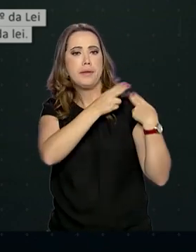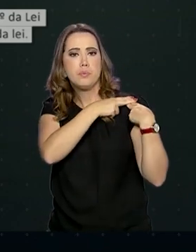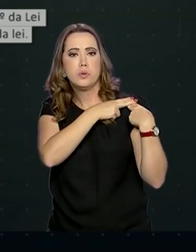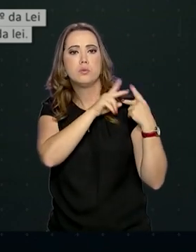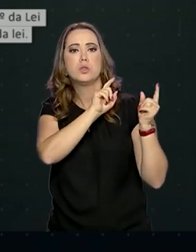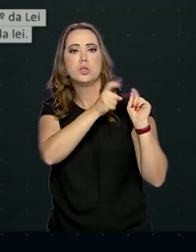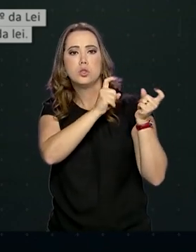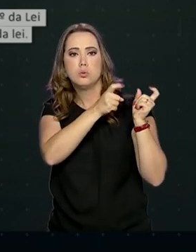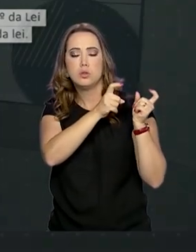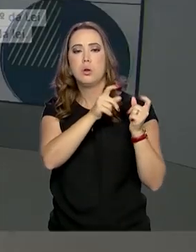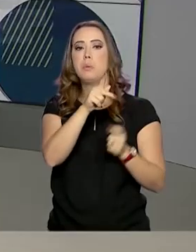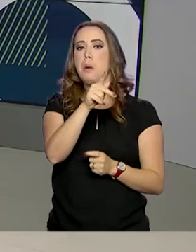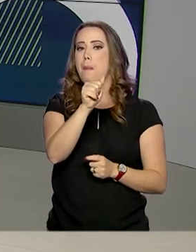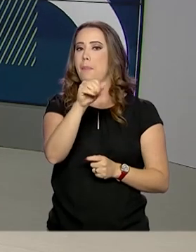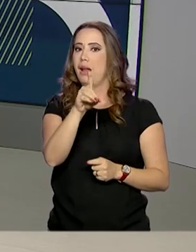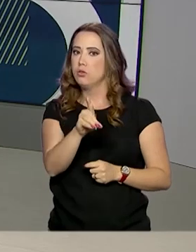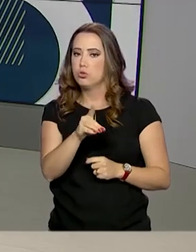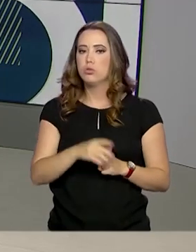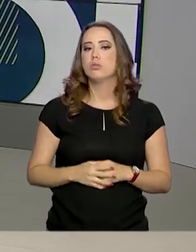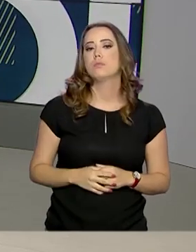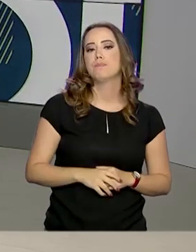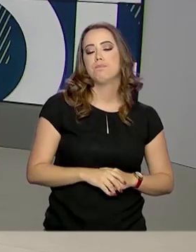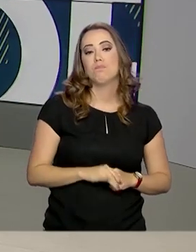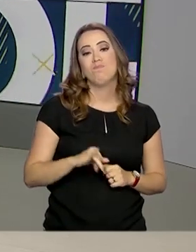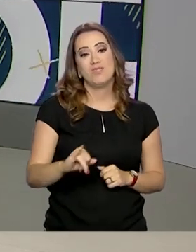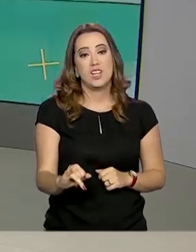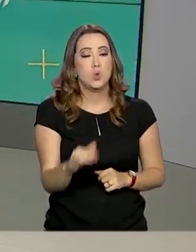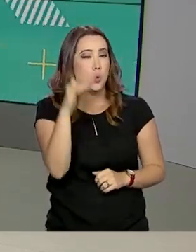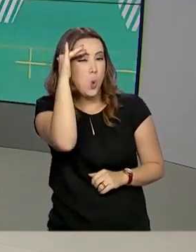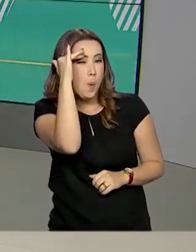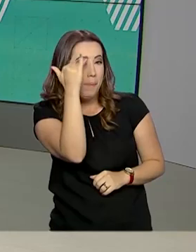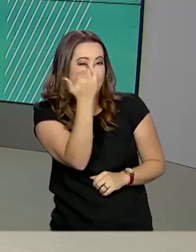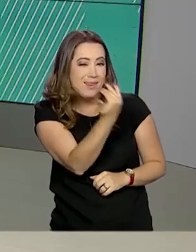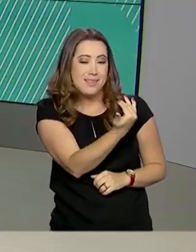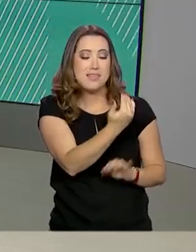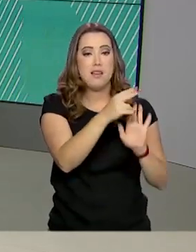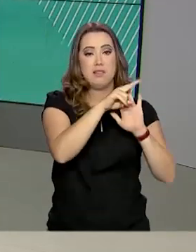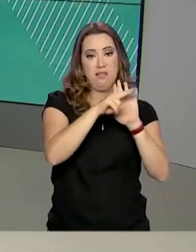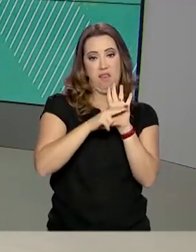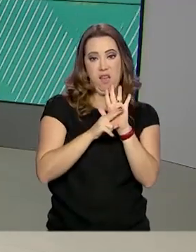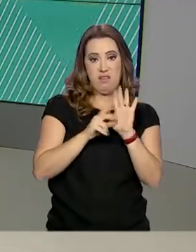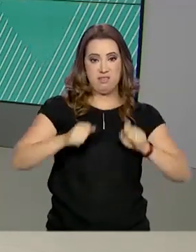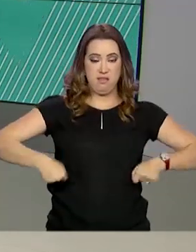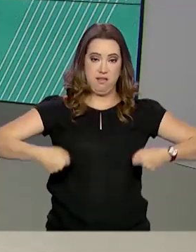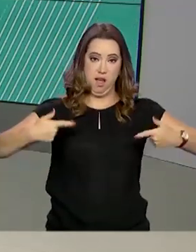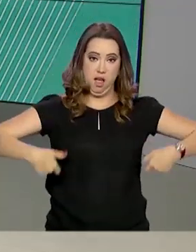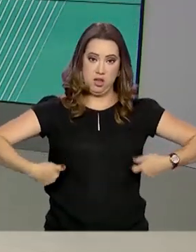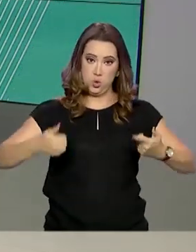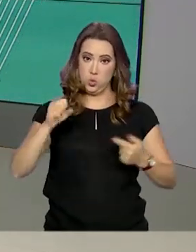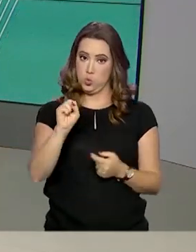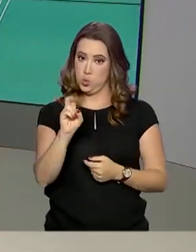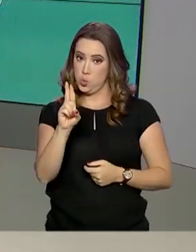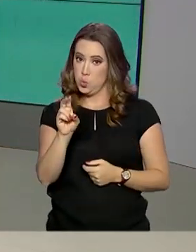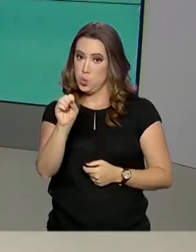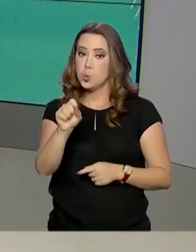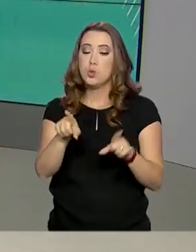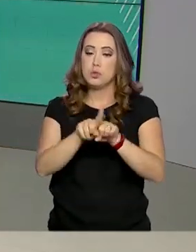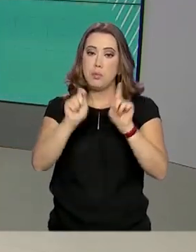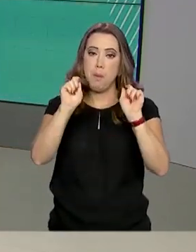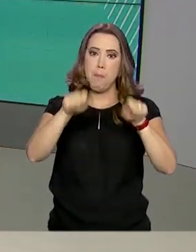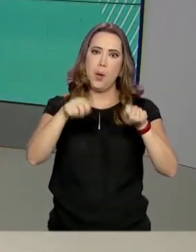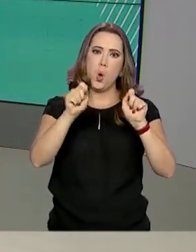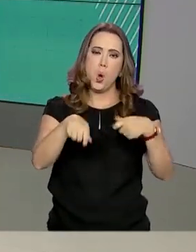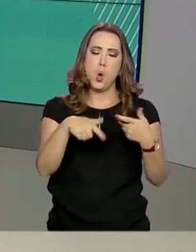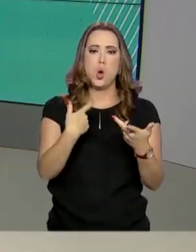disciplinar. E se o descumprimento das regras gerar gastos ao Sistema Único de Saúde, também podem ser adotadas